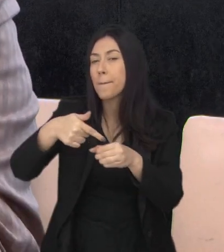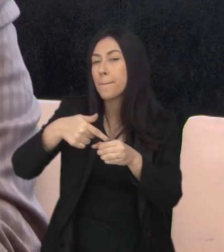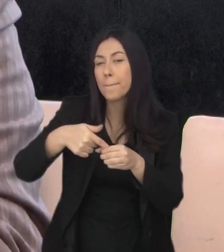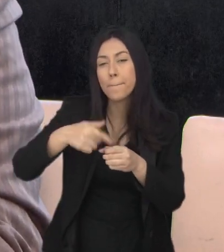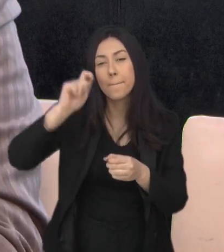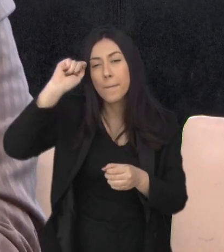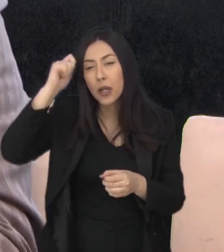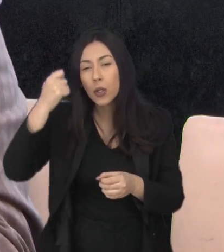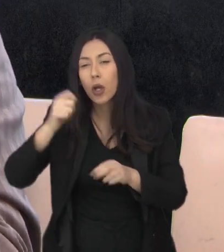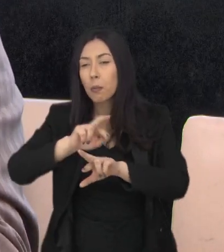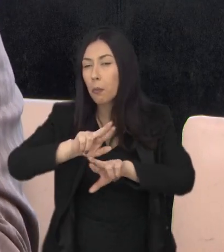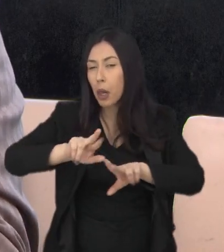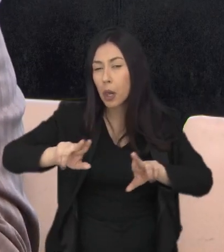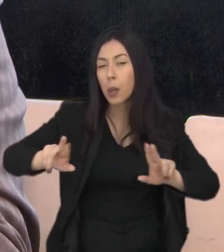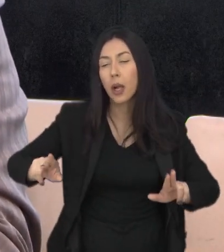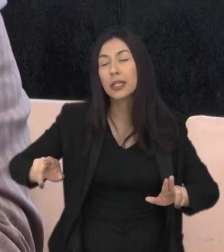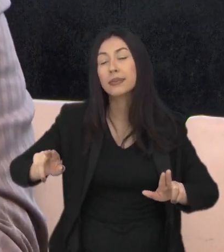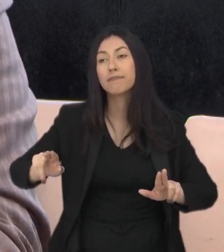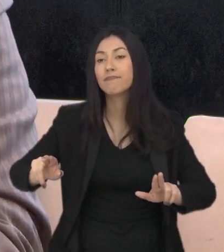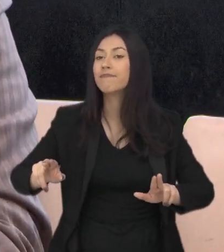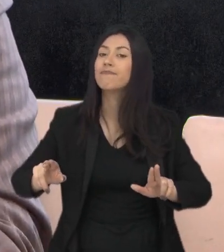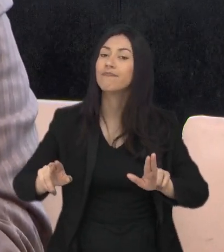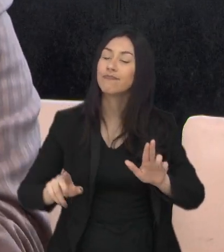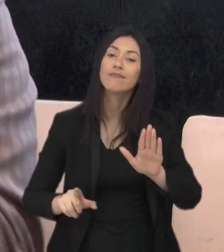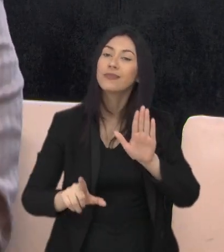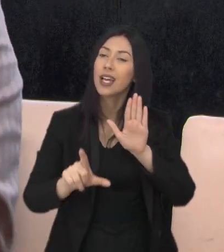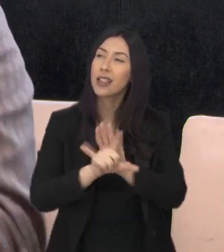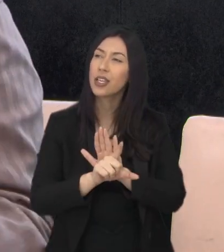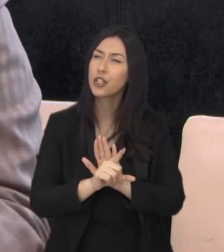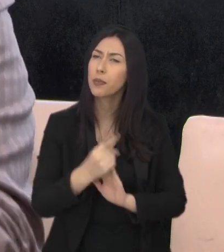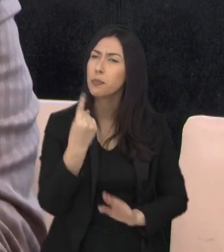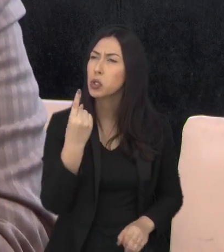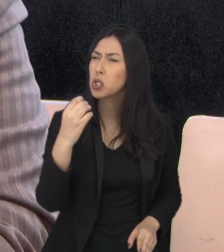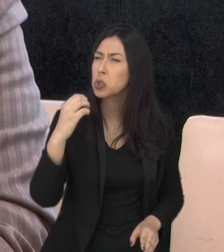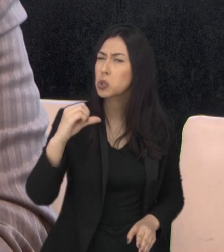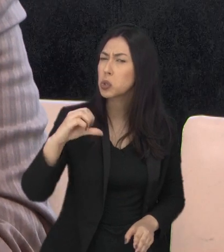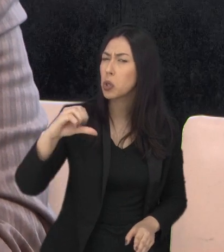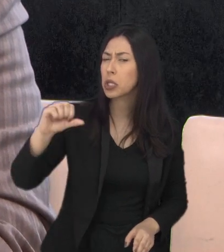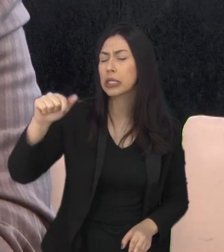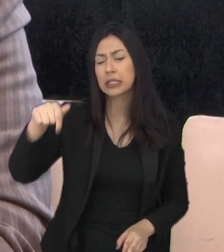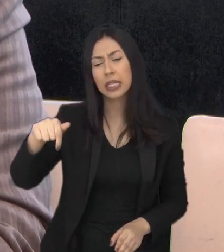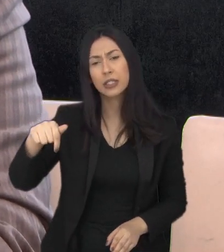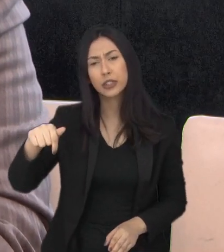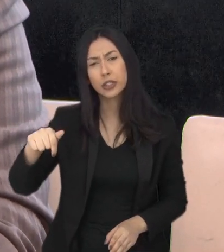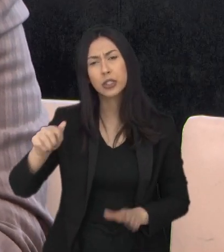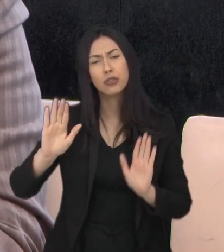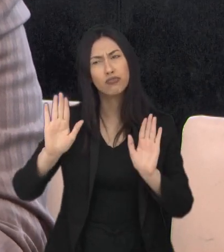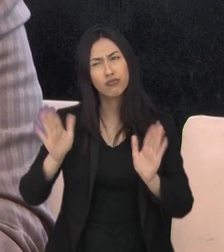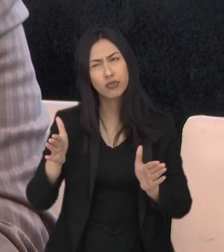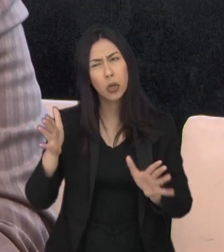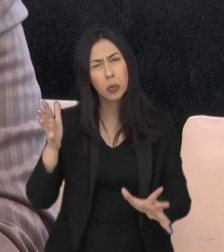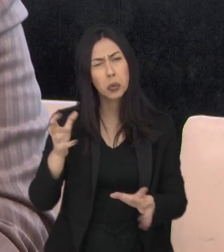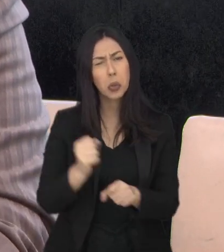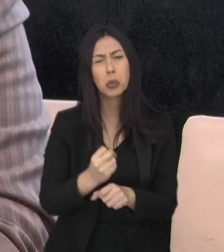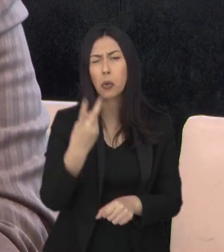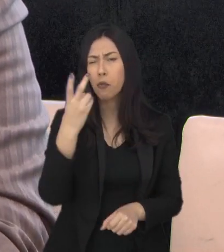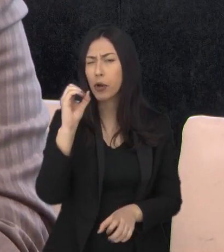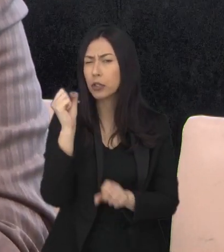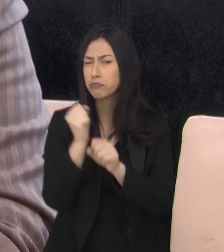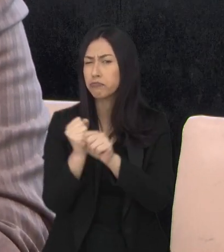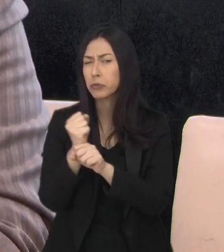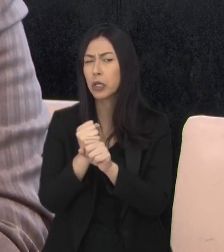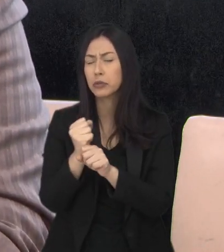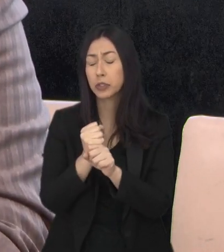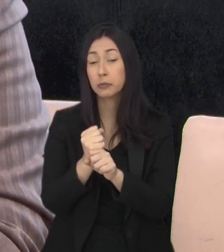árabe coisas que já vinham acontecendo a legislação sendo de 97 já temos aí praticamente 20 anos